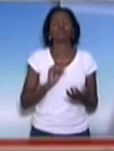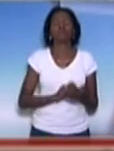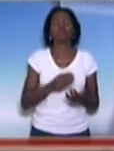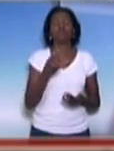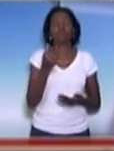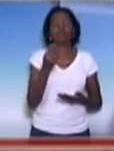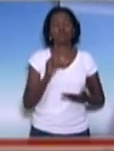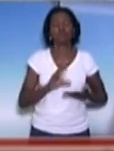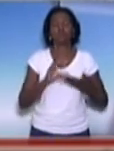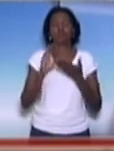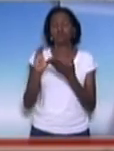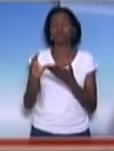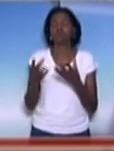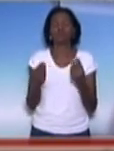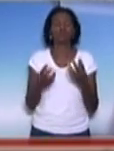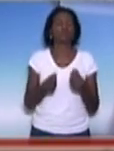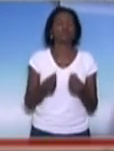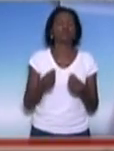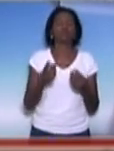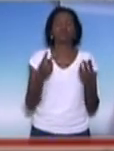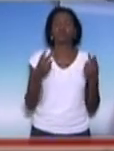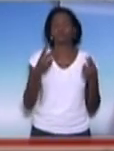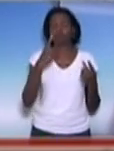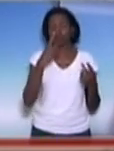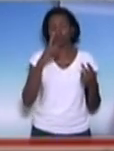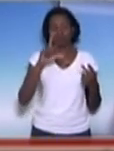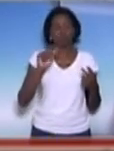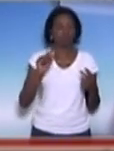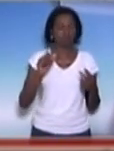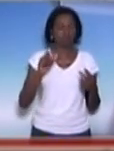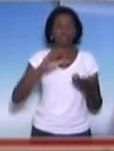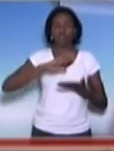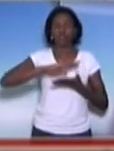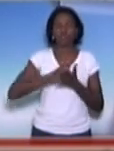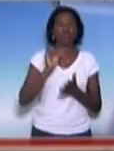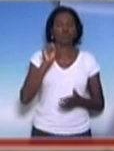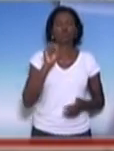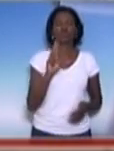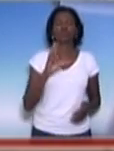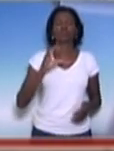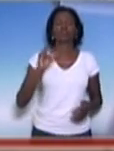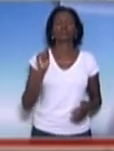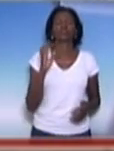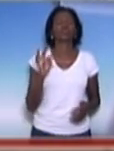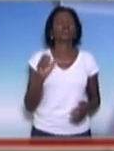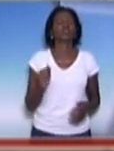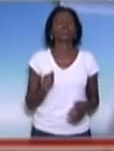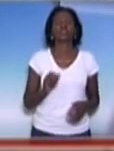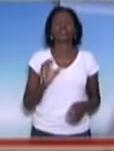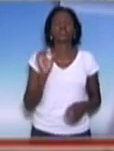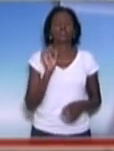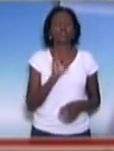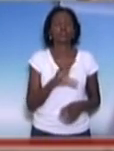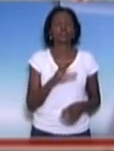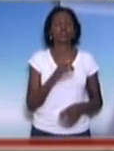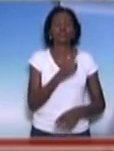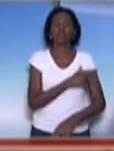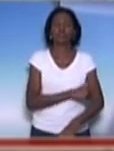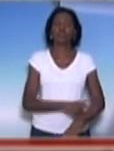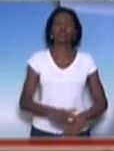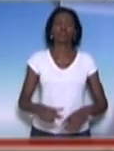da rede pública é tão profundo, que só restou aos servidores da educação